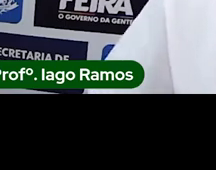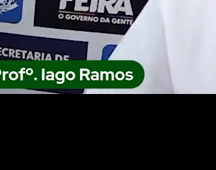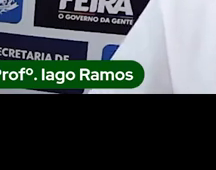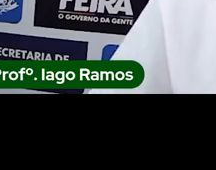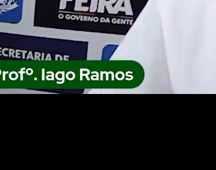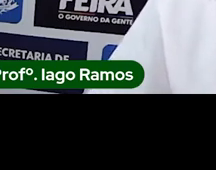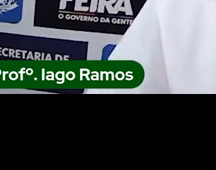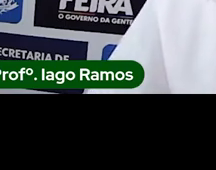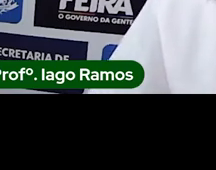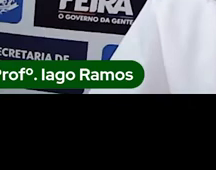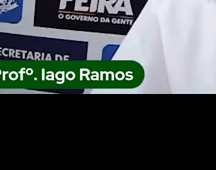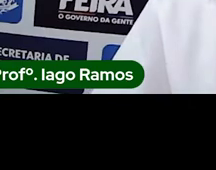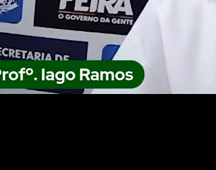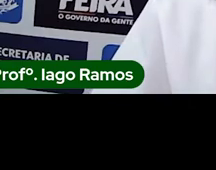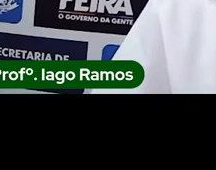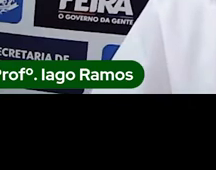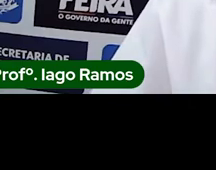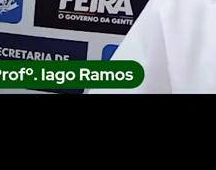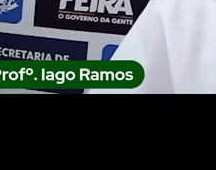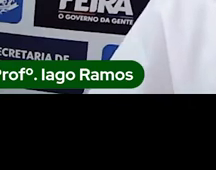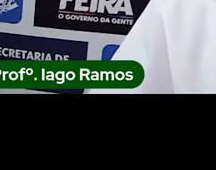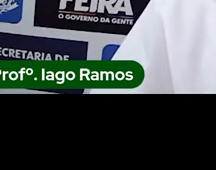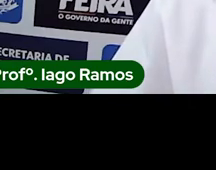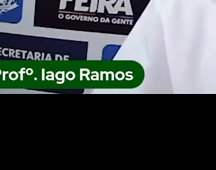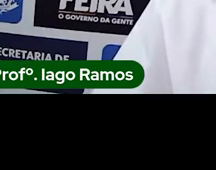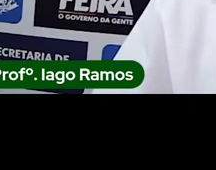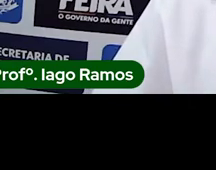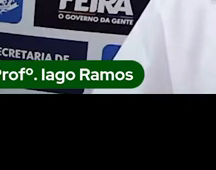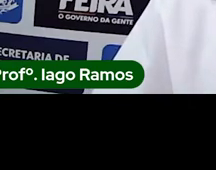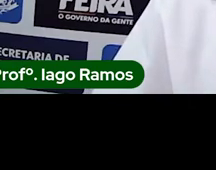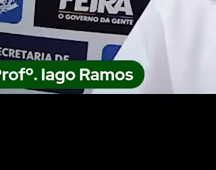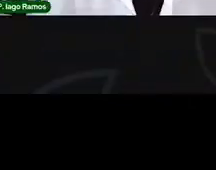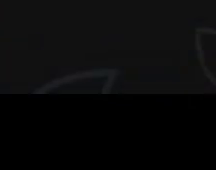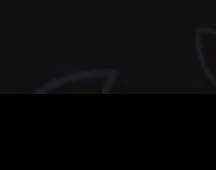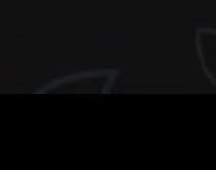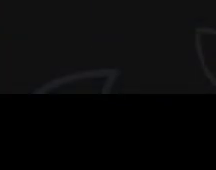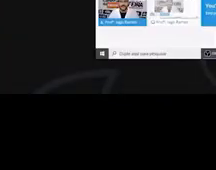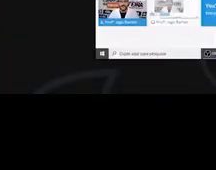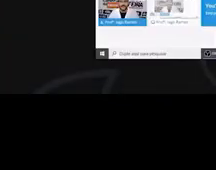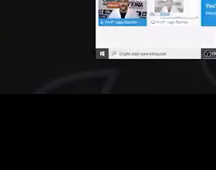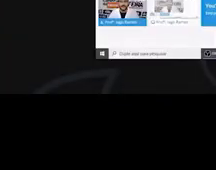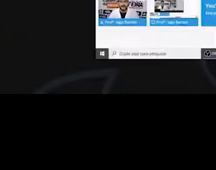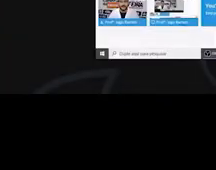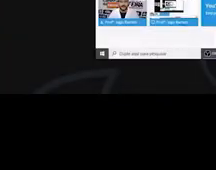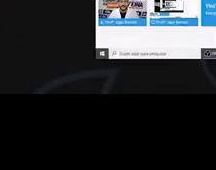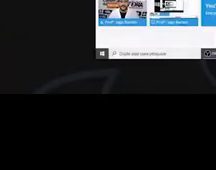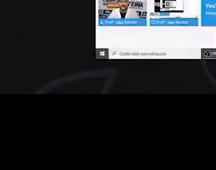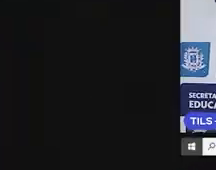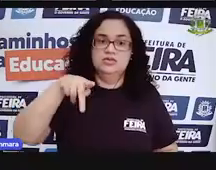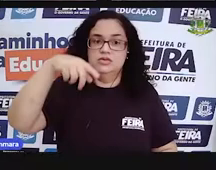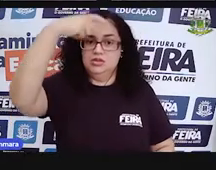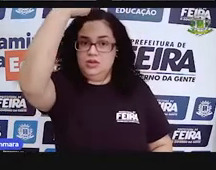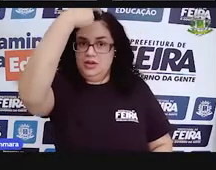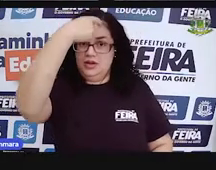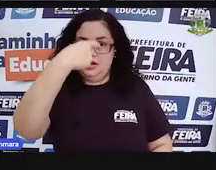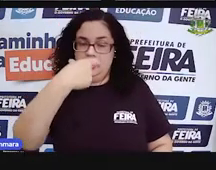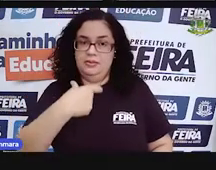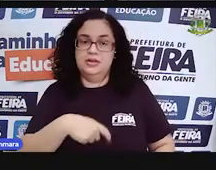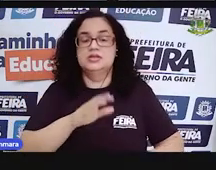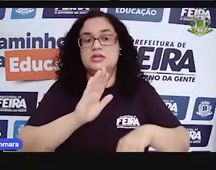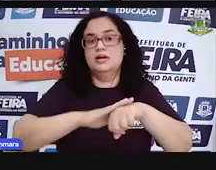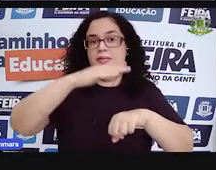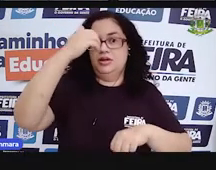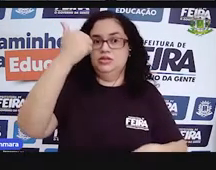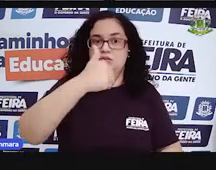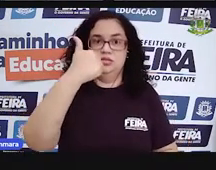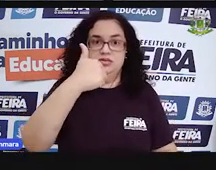Vamos colocar a apresentação na tela e aí eu me apresento mais uma vez para vocês. Vamos lá.